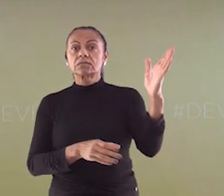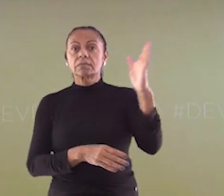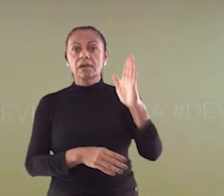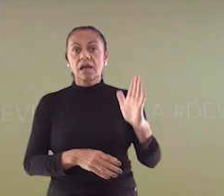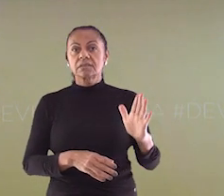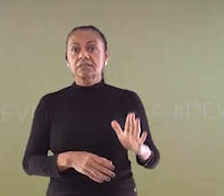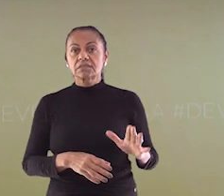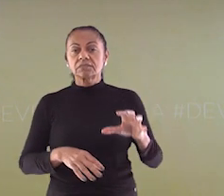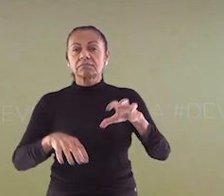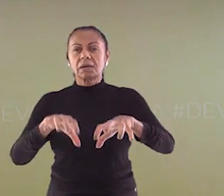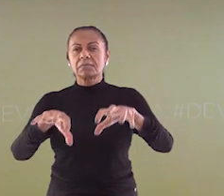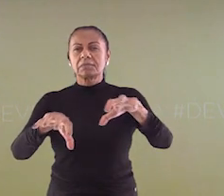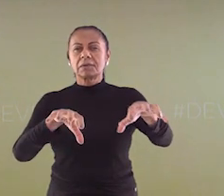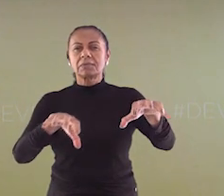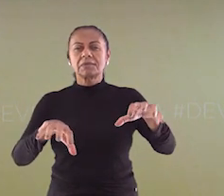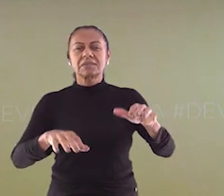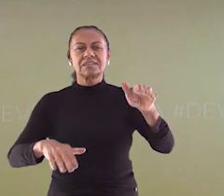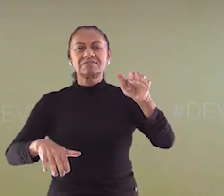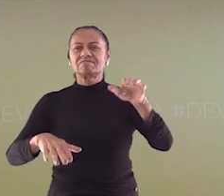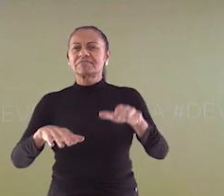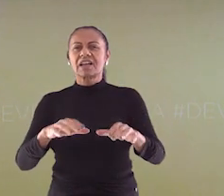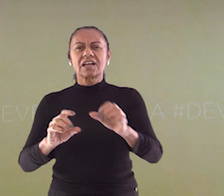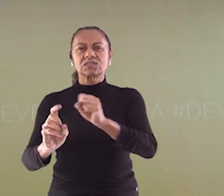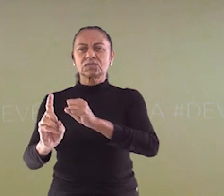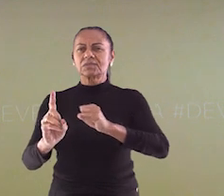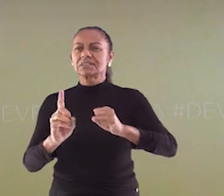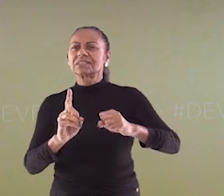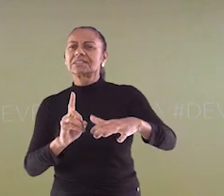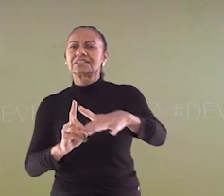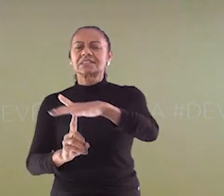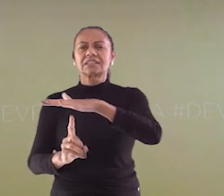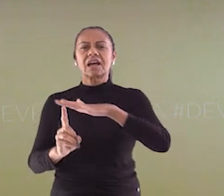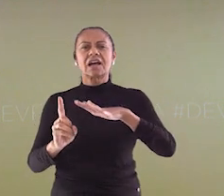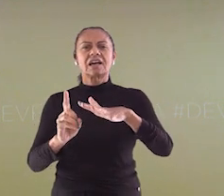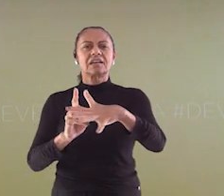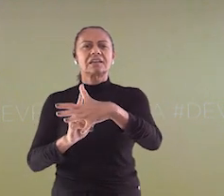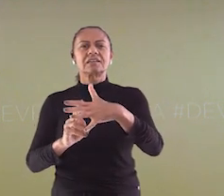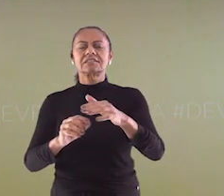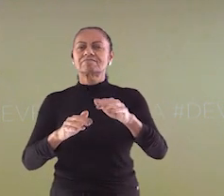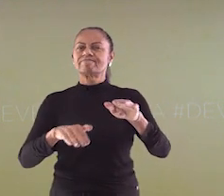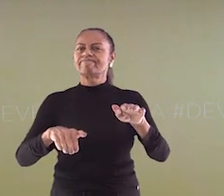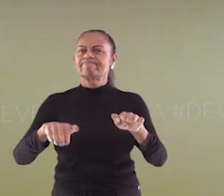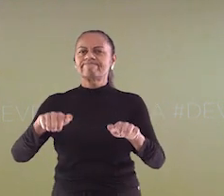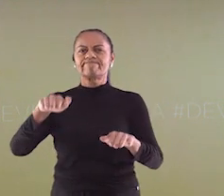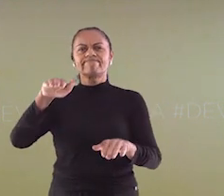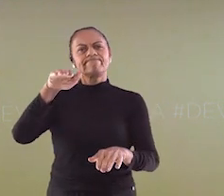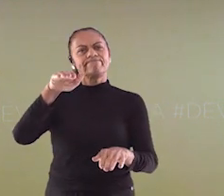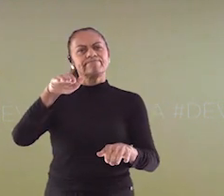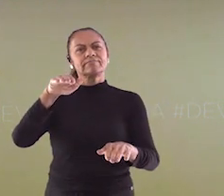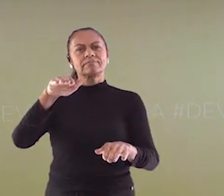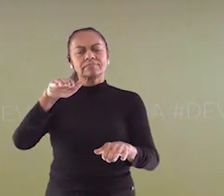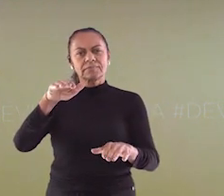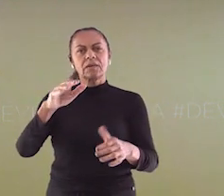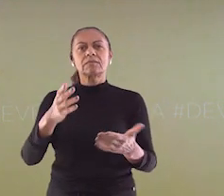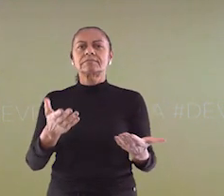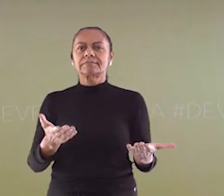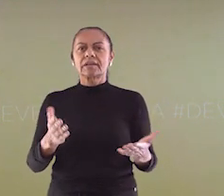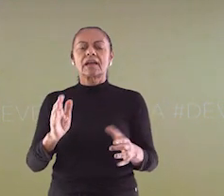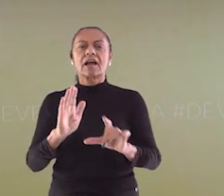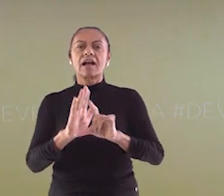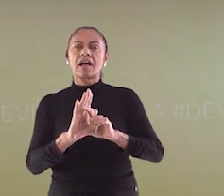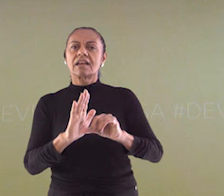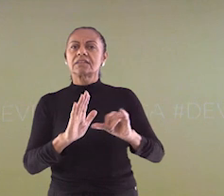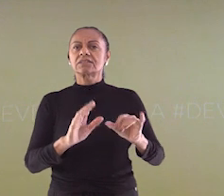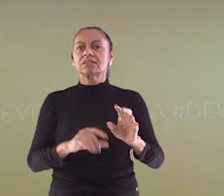prepoderante no território brasileiro, considerando a marcante desigualdade social do país, em